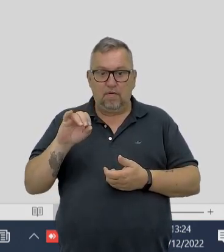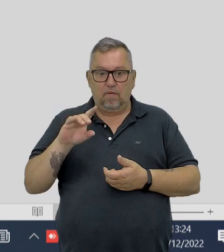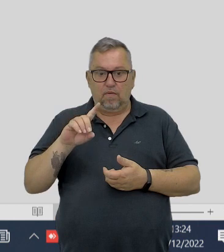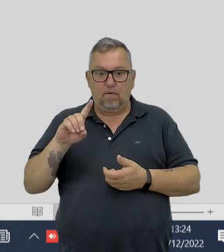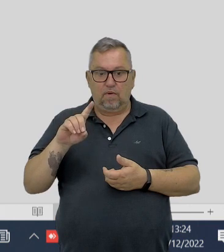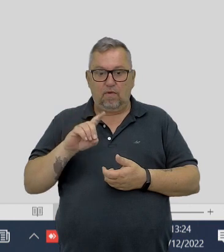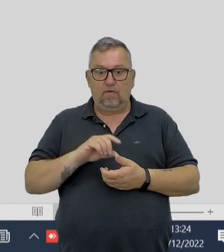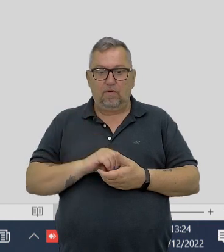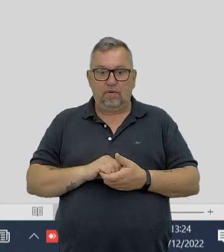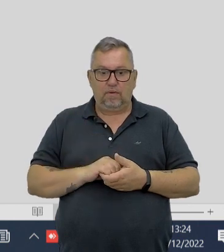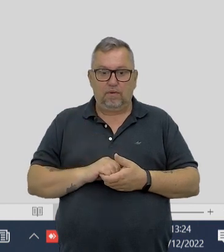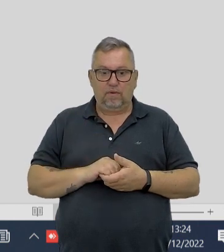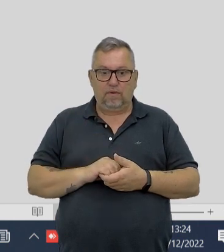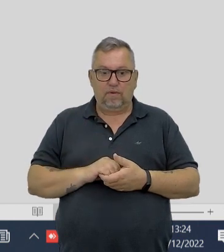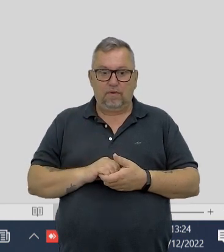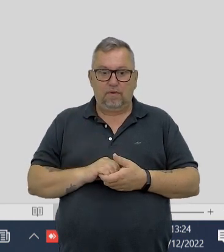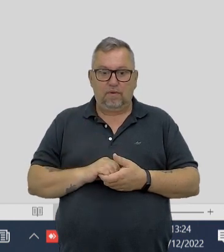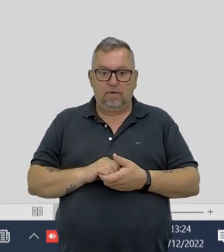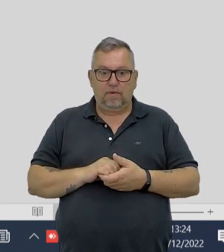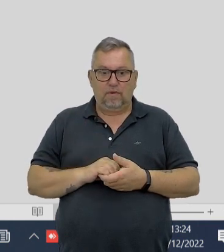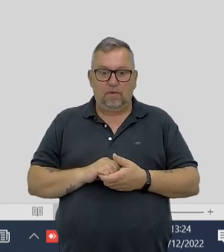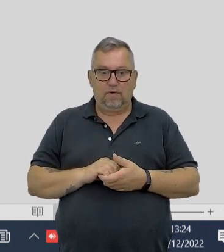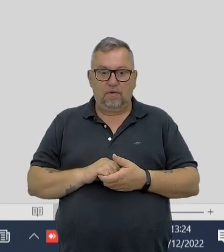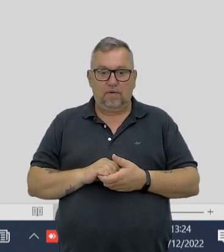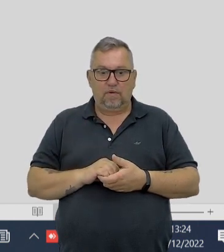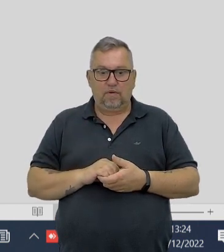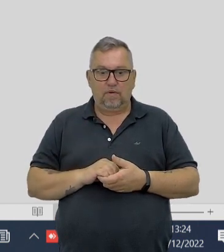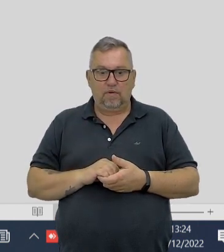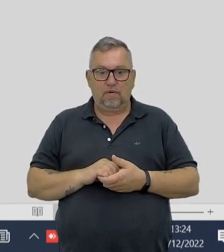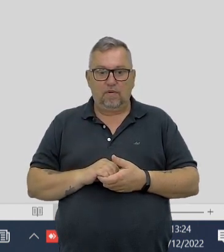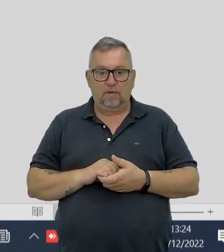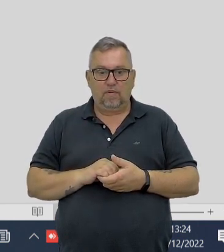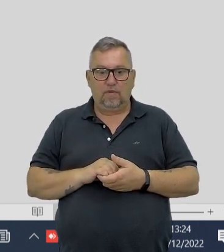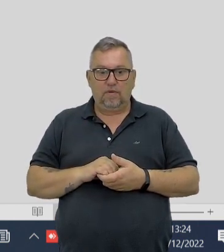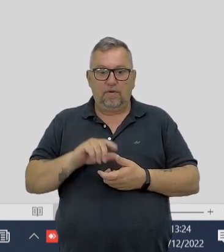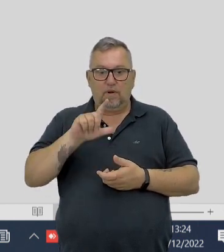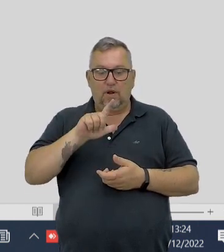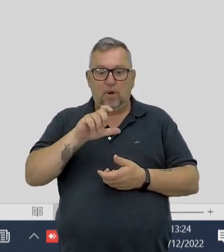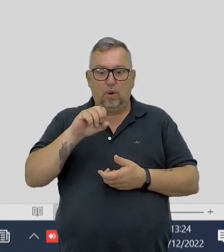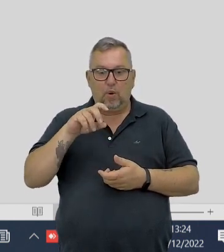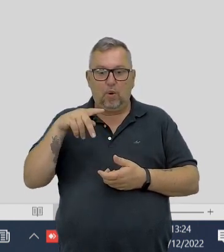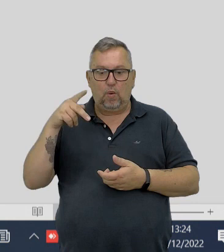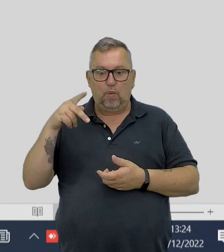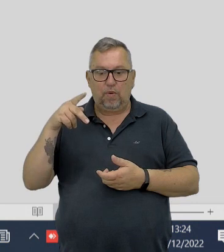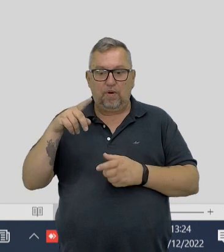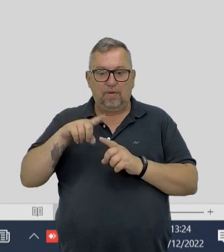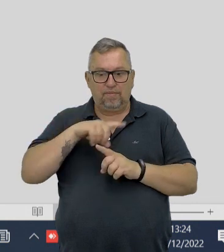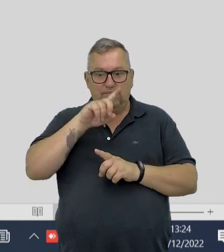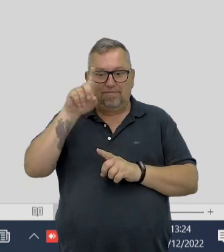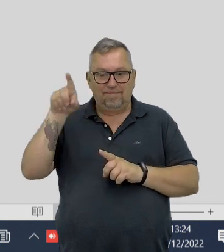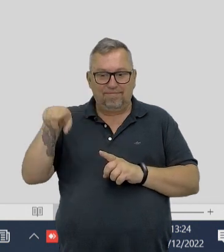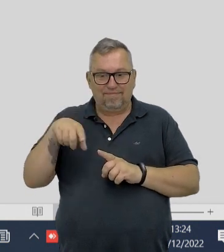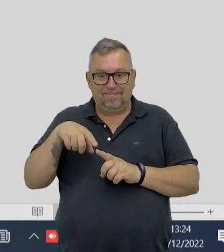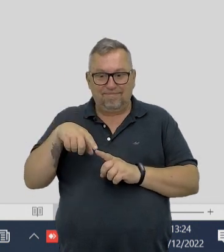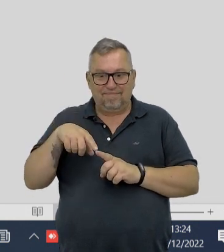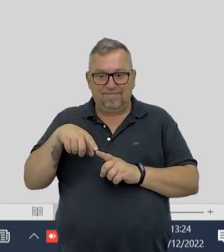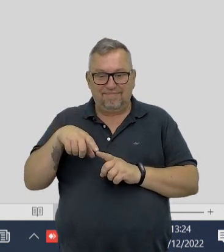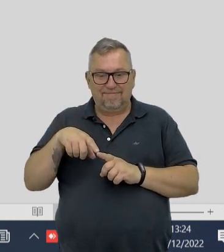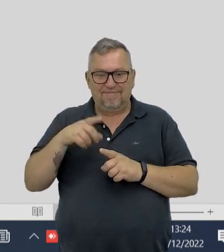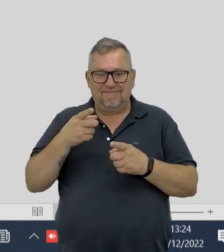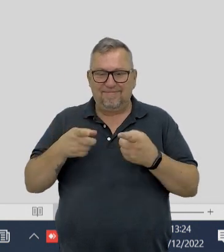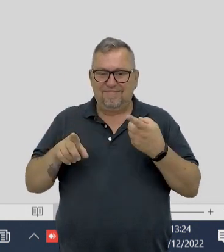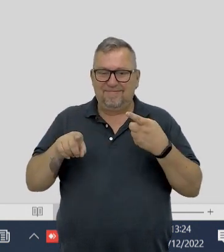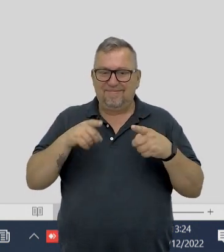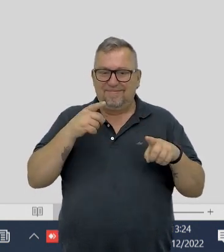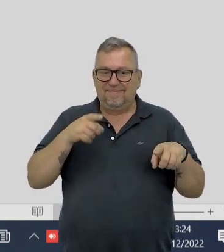vou até grifar, eu grifei, ó. Void loop. Loop, gente, você já ouviu falar em loop? Numa música,